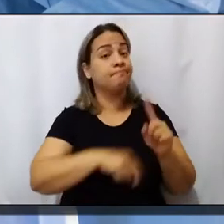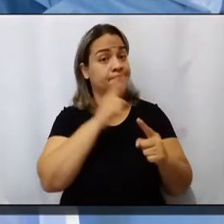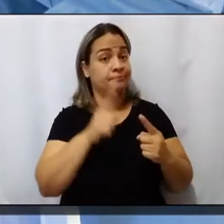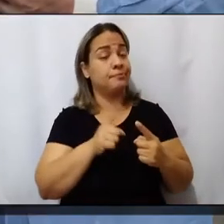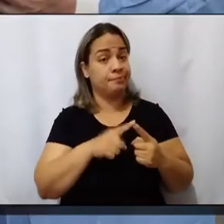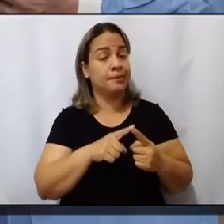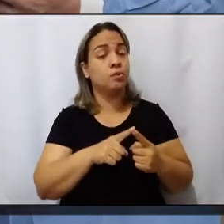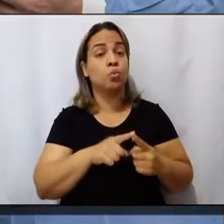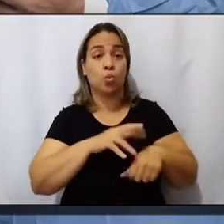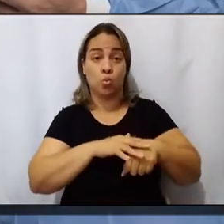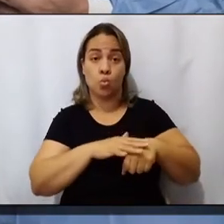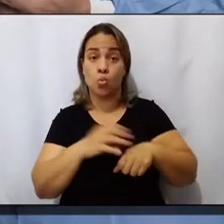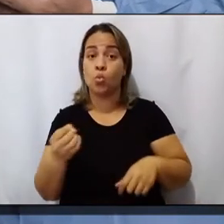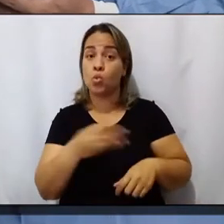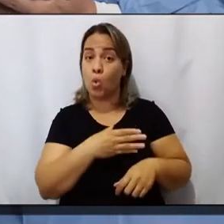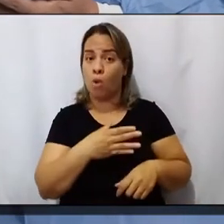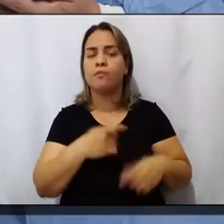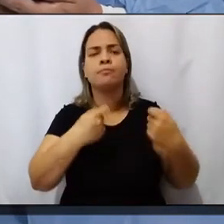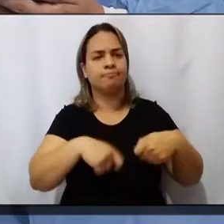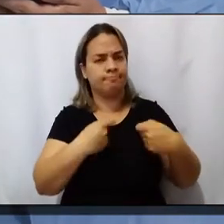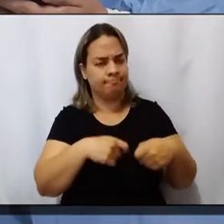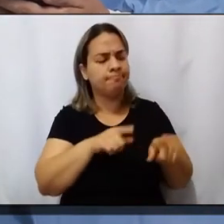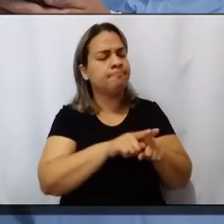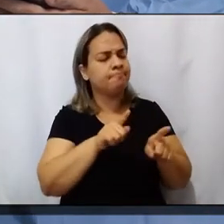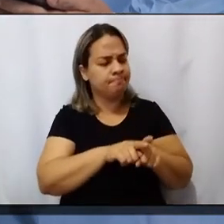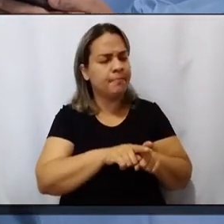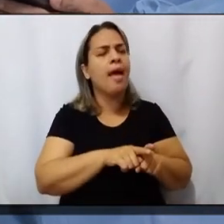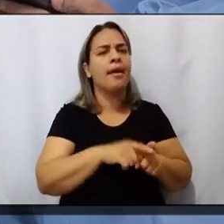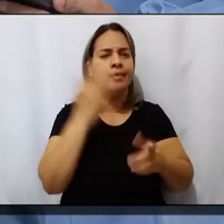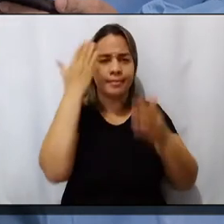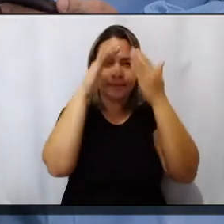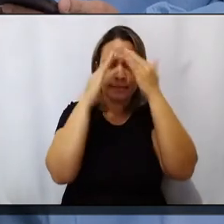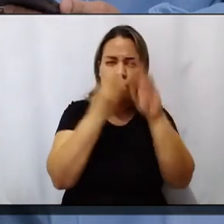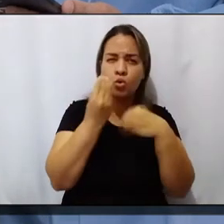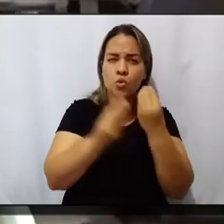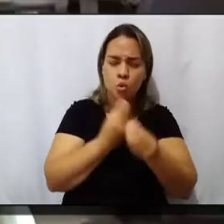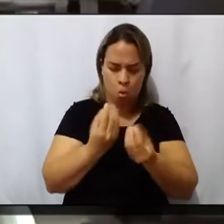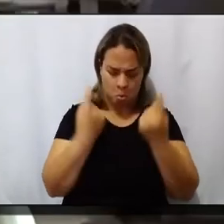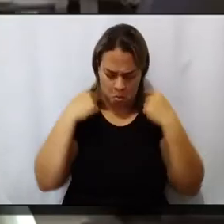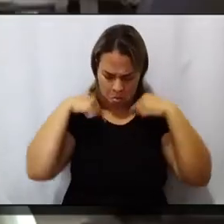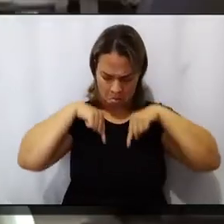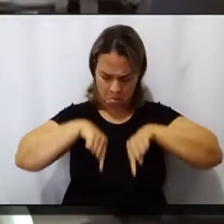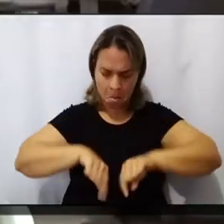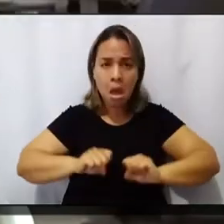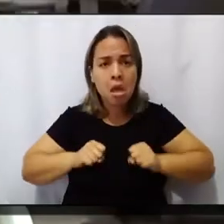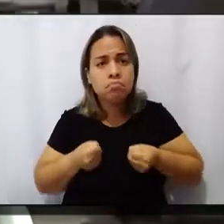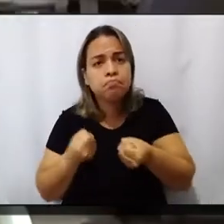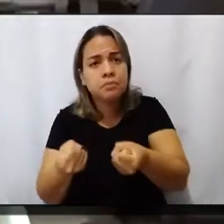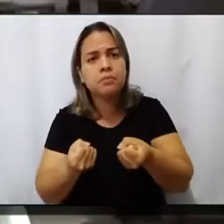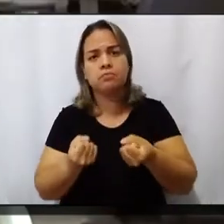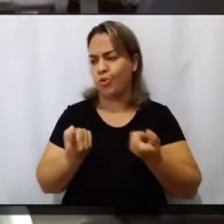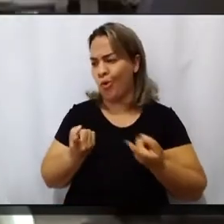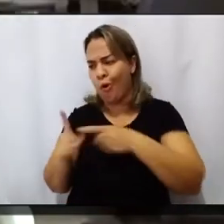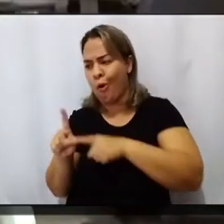uma doença nova, no entendimento que a ciência tem de como o organismo responde e reage a esse